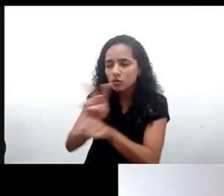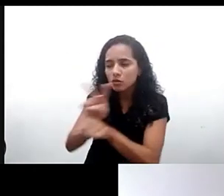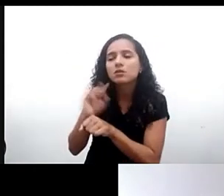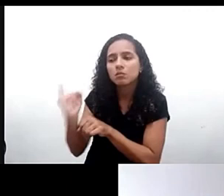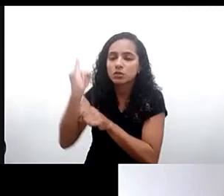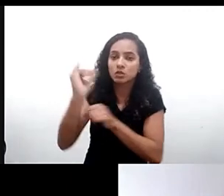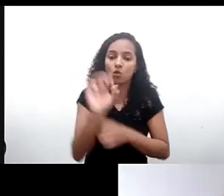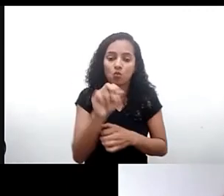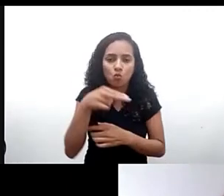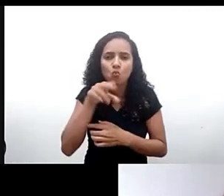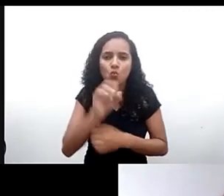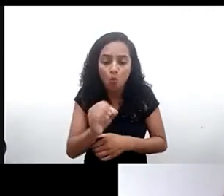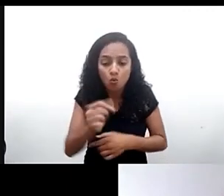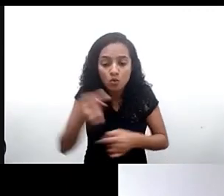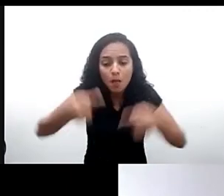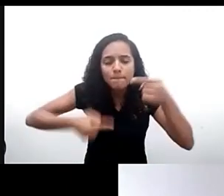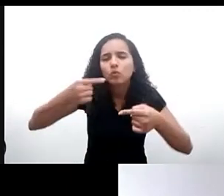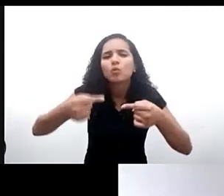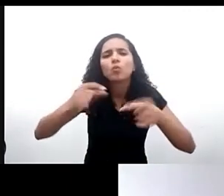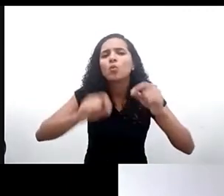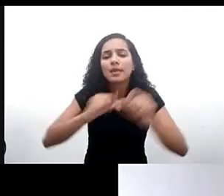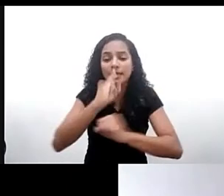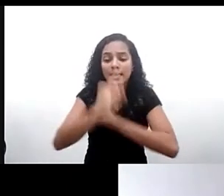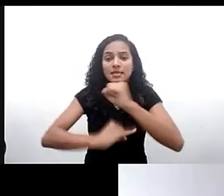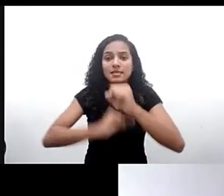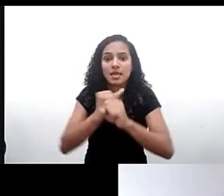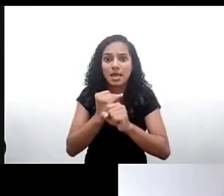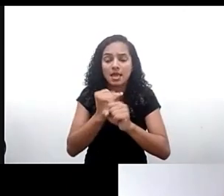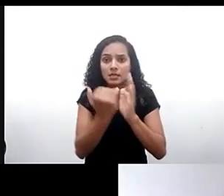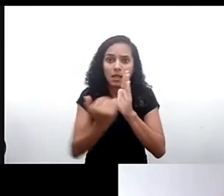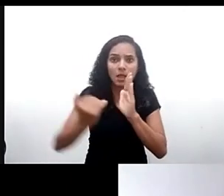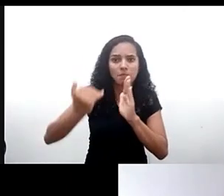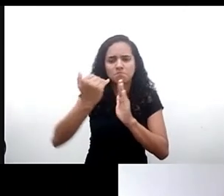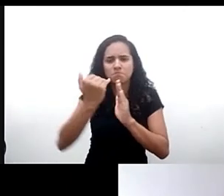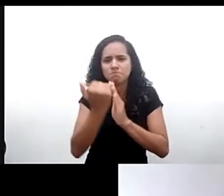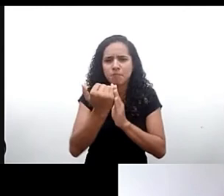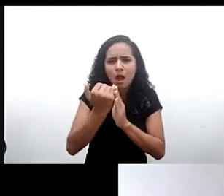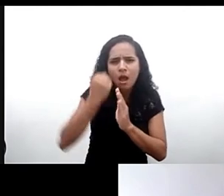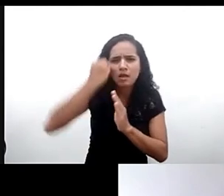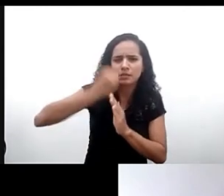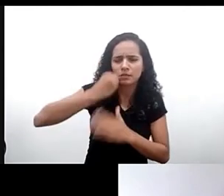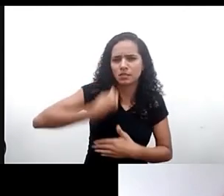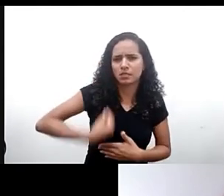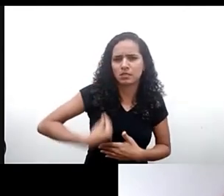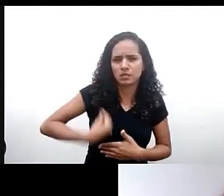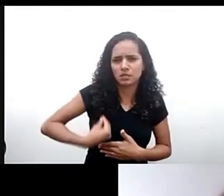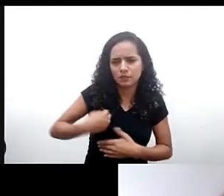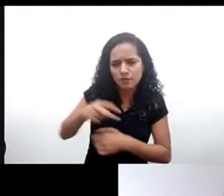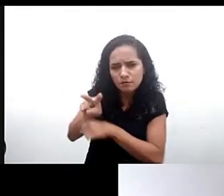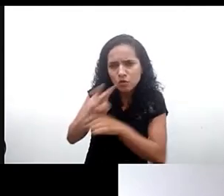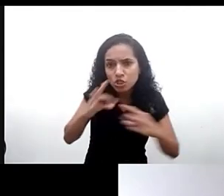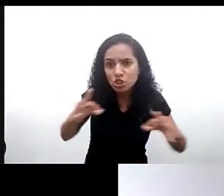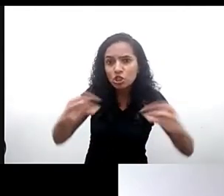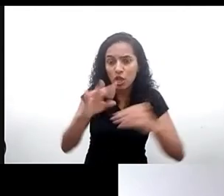internet ela potencializa direitos e realmente expande a experiência de vida de todos nós e